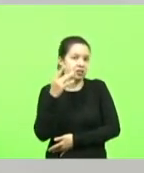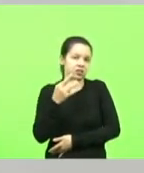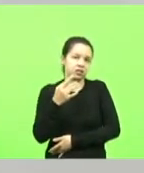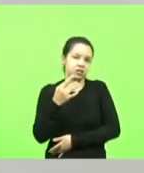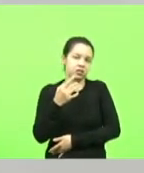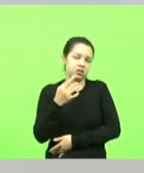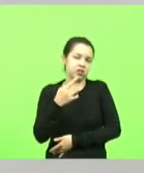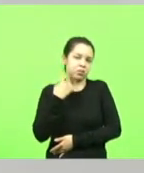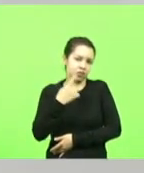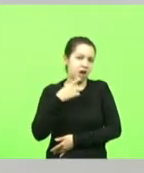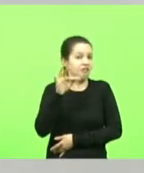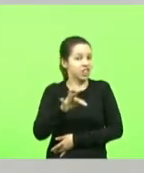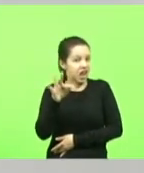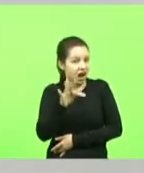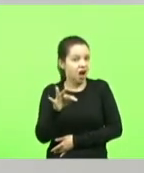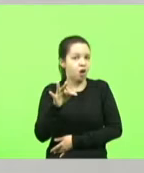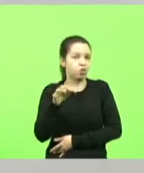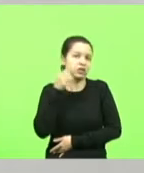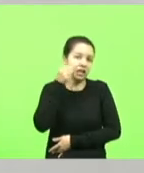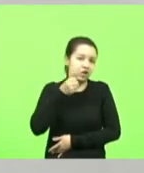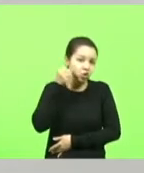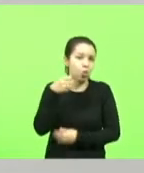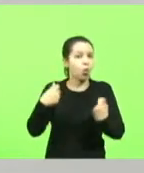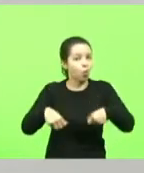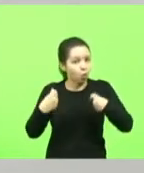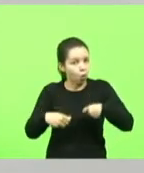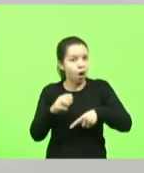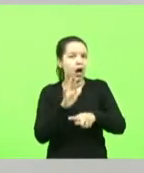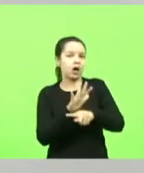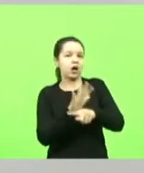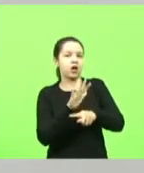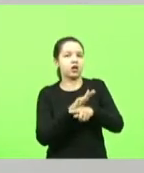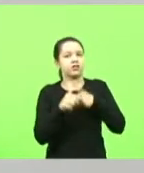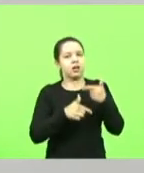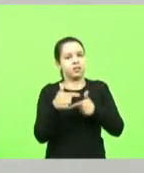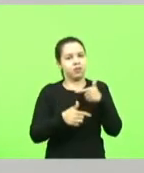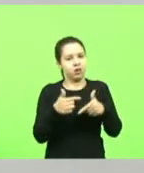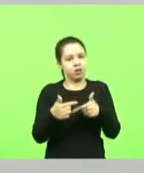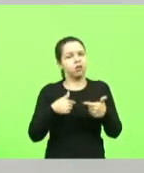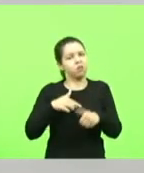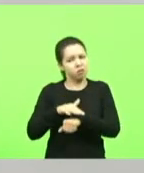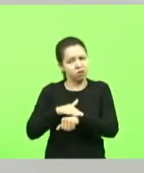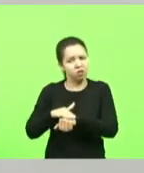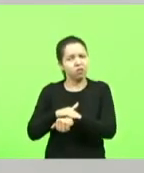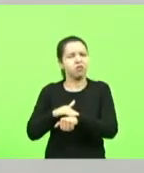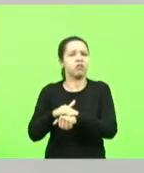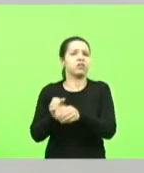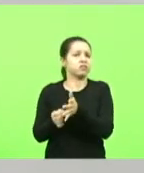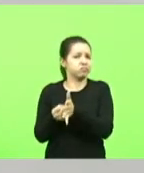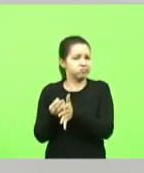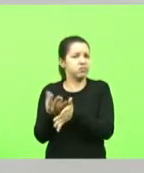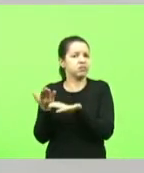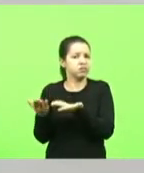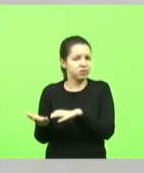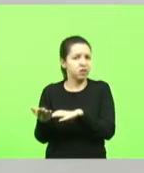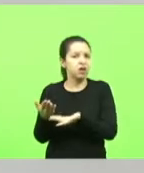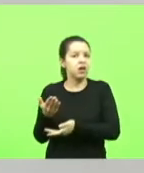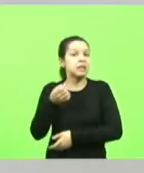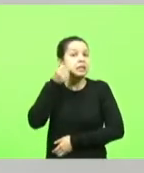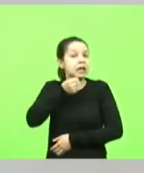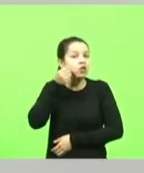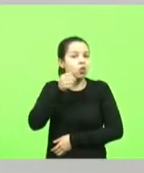senadores tem que ajudar nesse trabalho tenho conversado bastante com o senador Jorginho Melo para que a gente